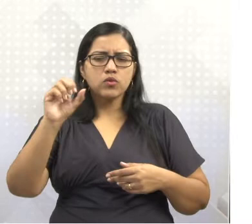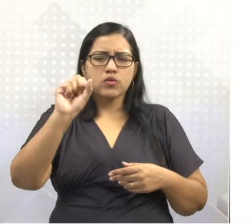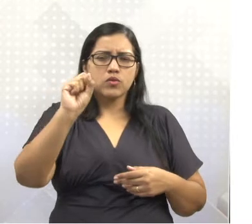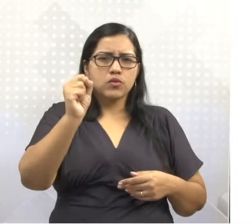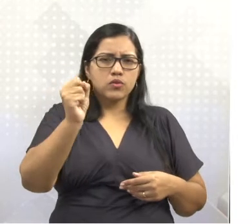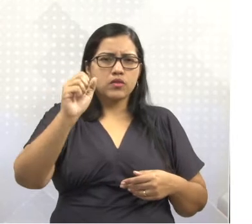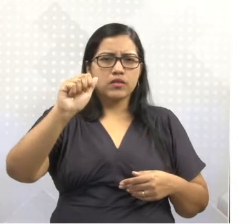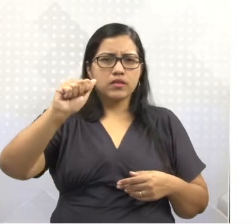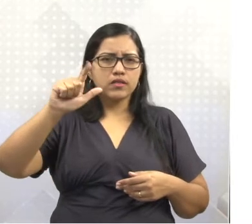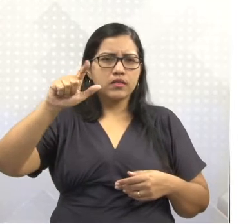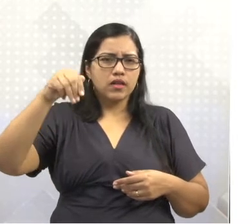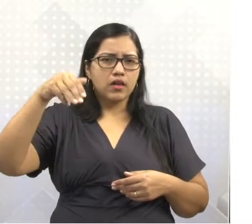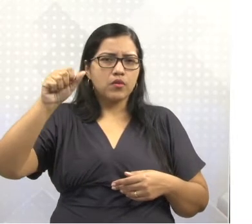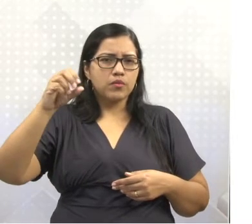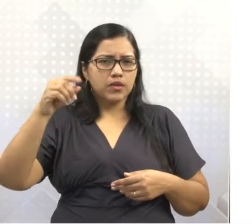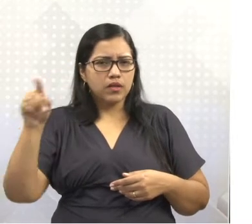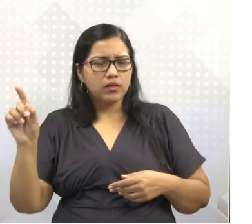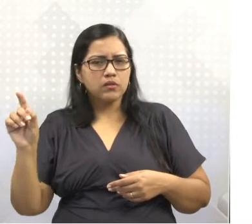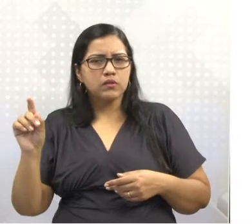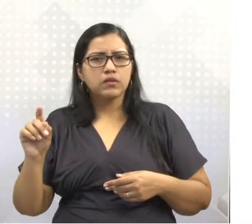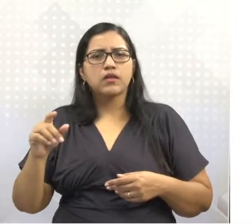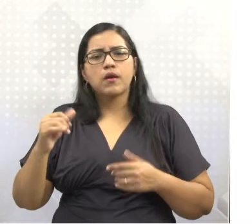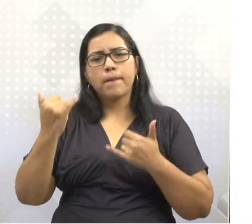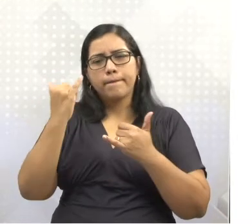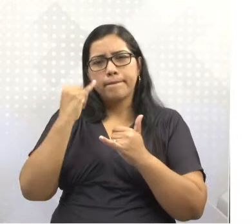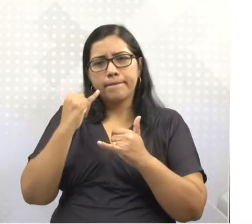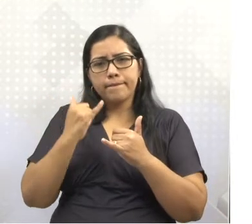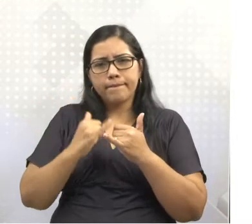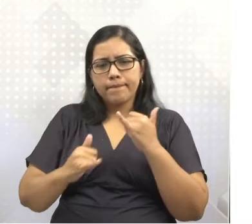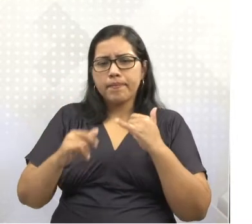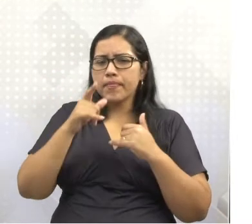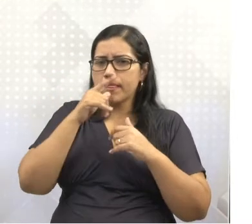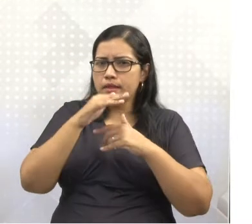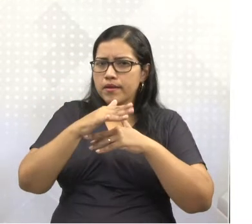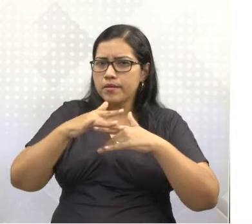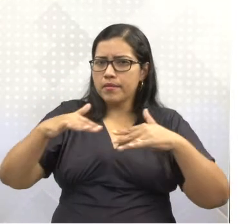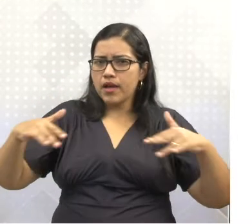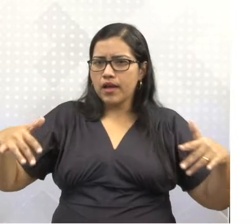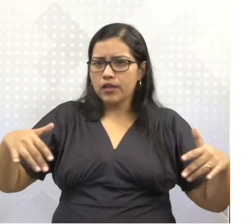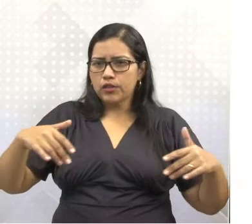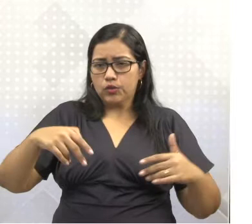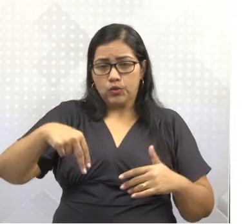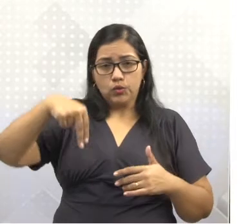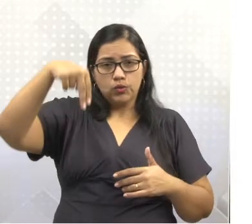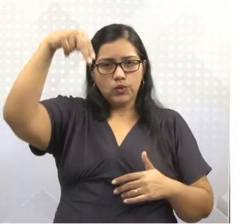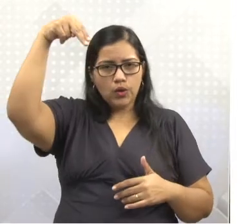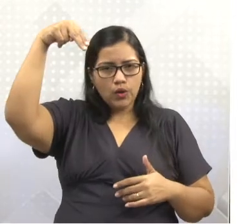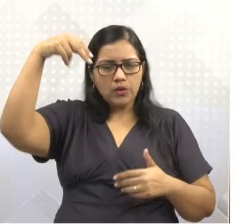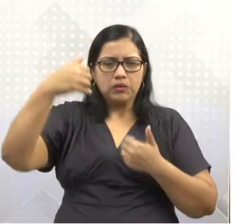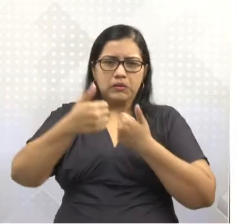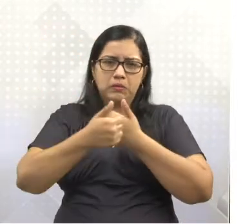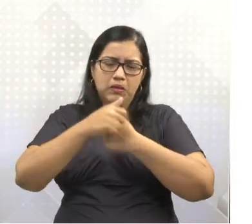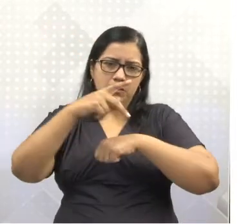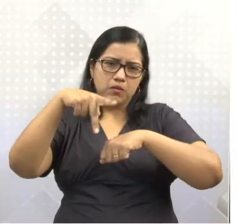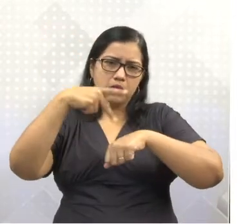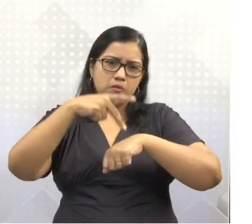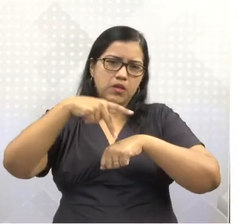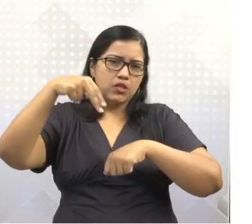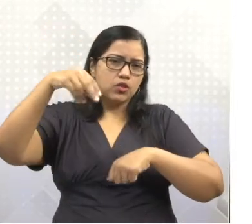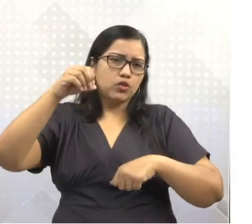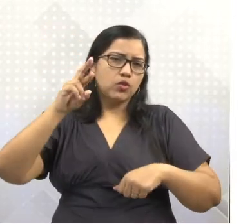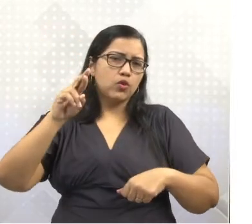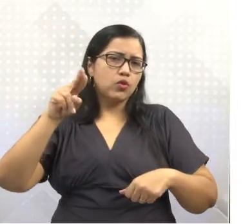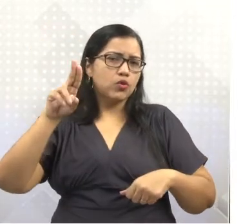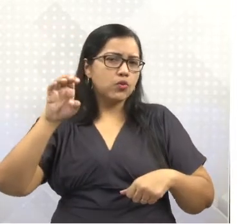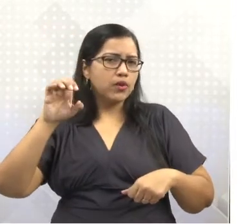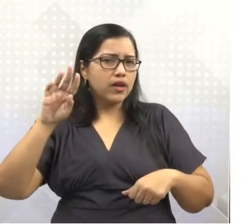Mar do Norte, próximo ali, na divisão entre a Dinamarca, Noruega e a Suécia e o Reino Unido da